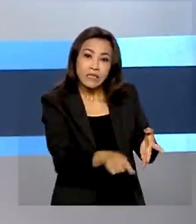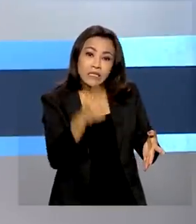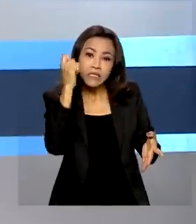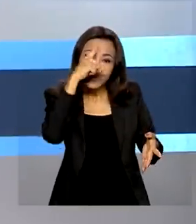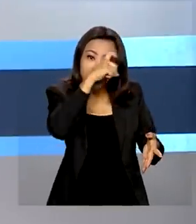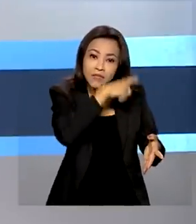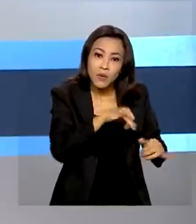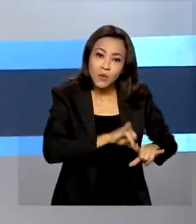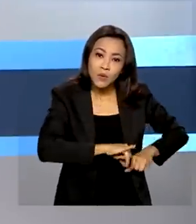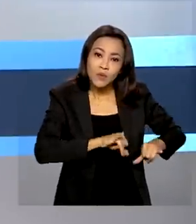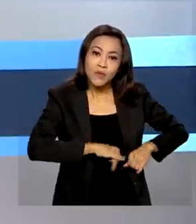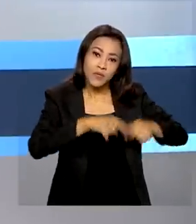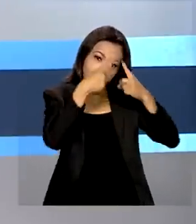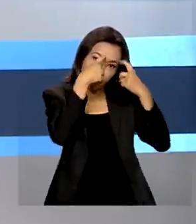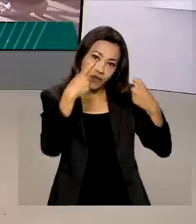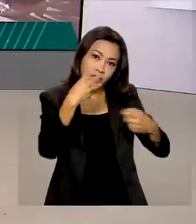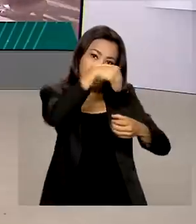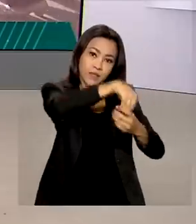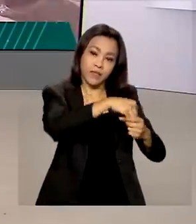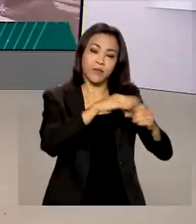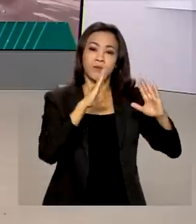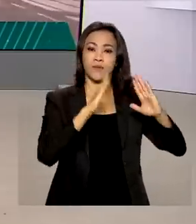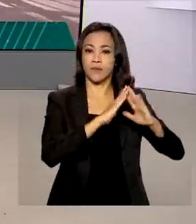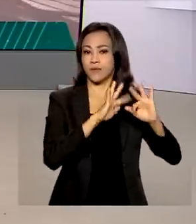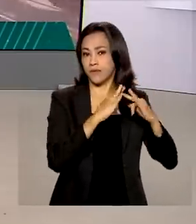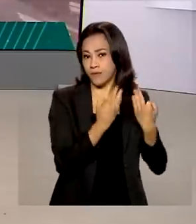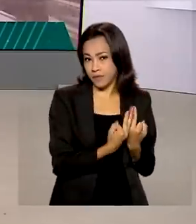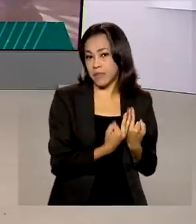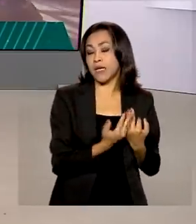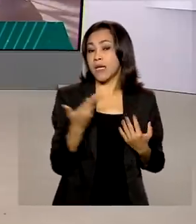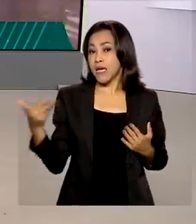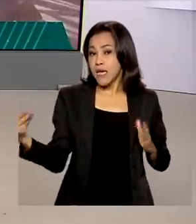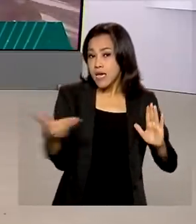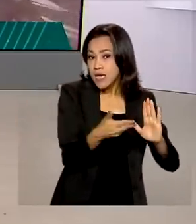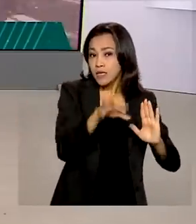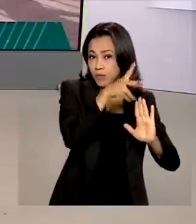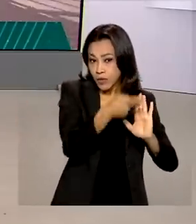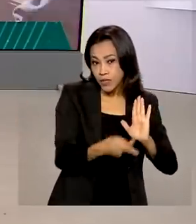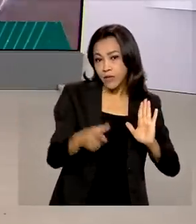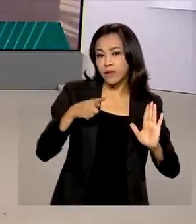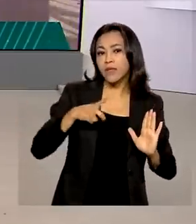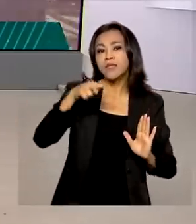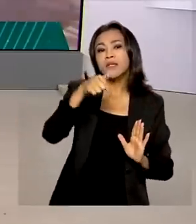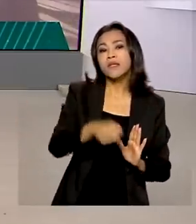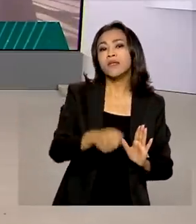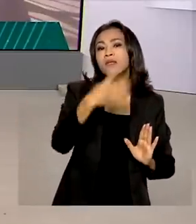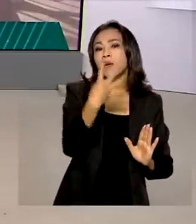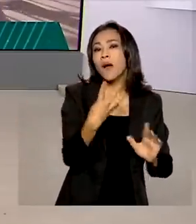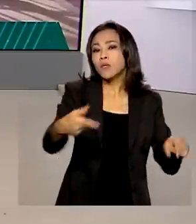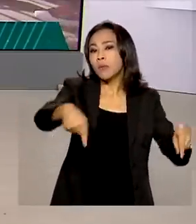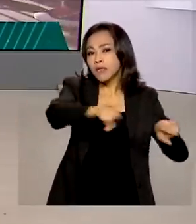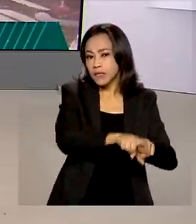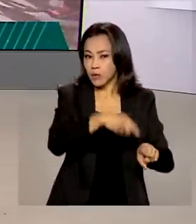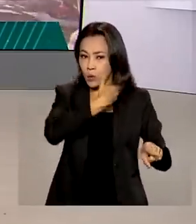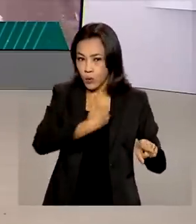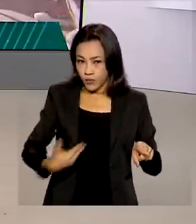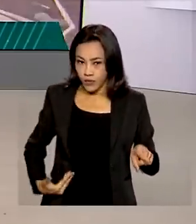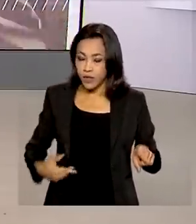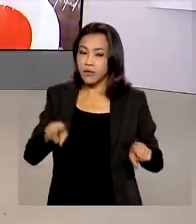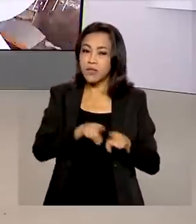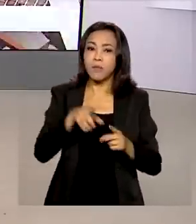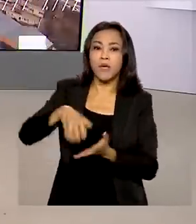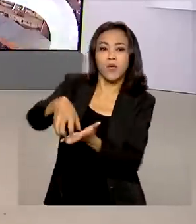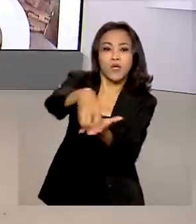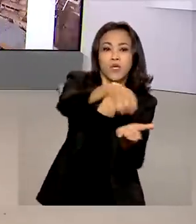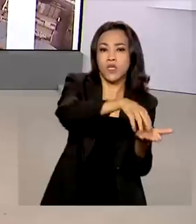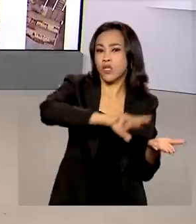ou sofreram violência doméstica. O projeto já conta com 74 parceiros, entre órgãos públicos e organizações